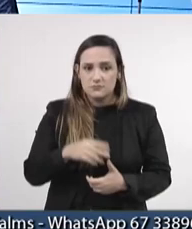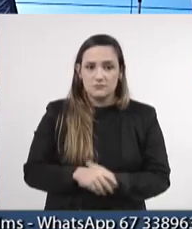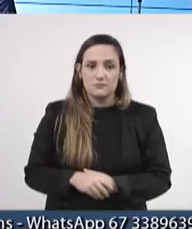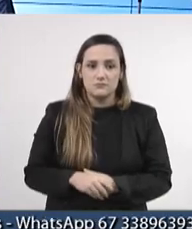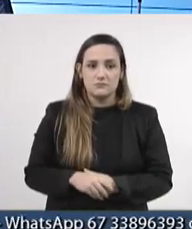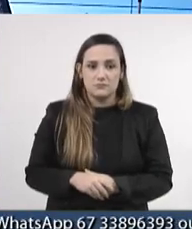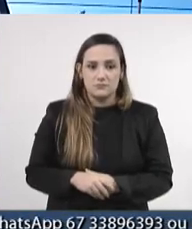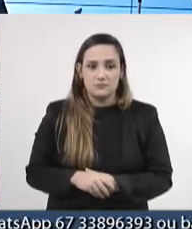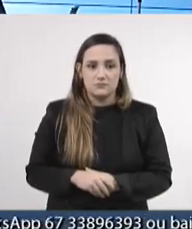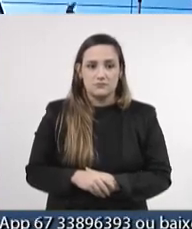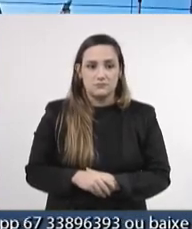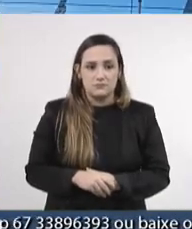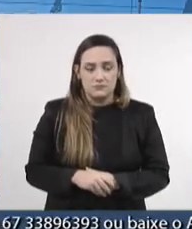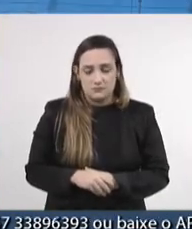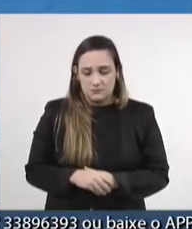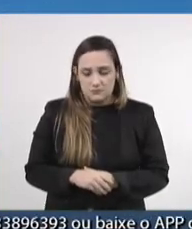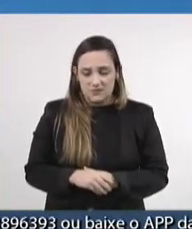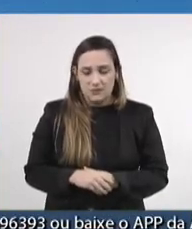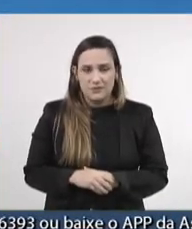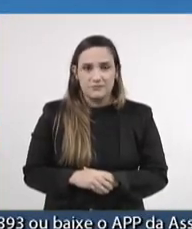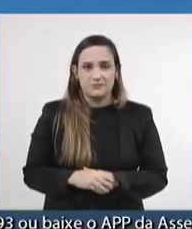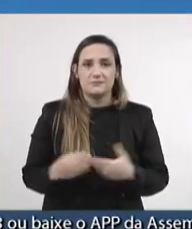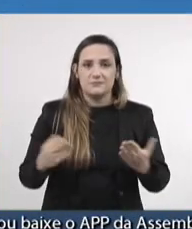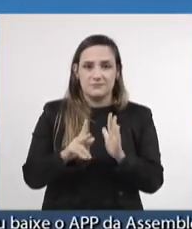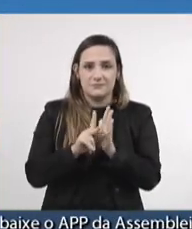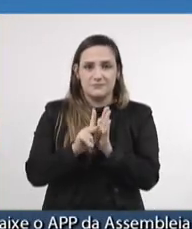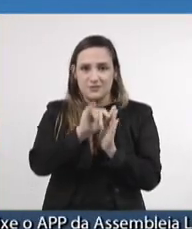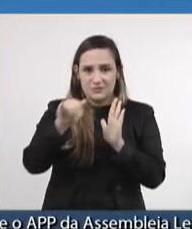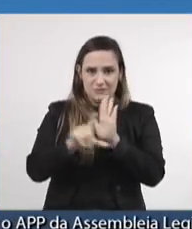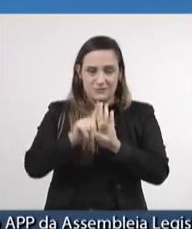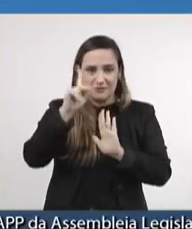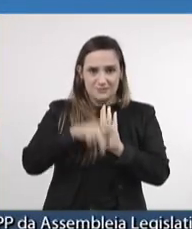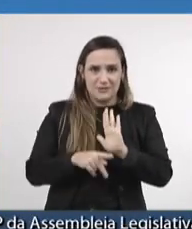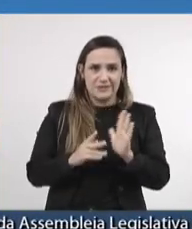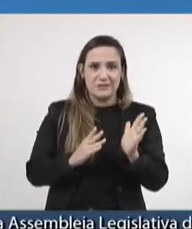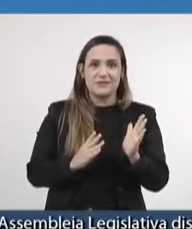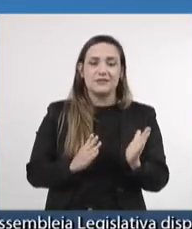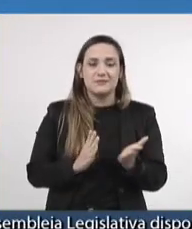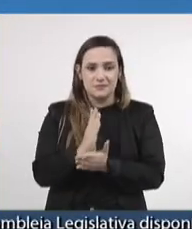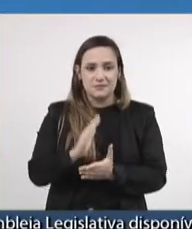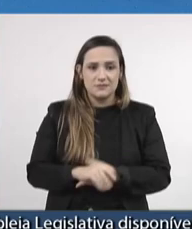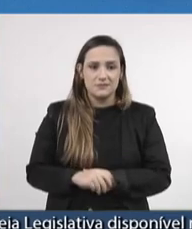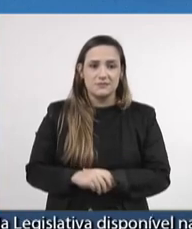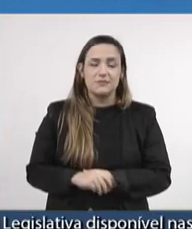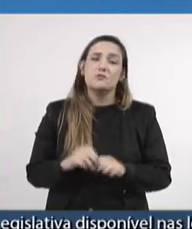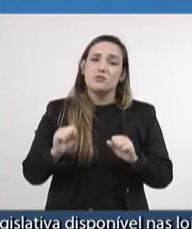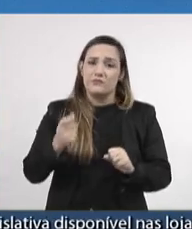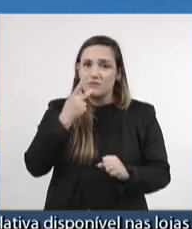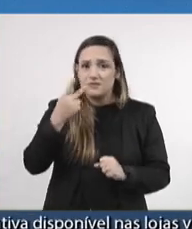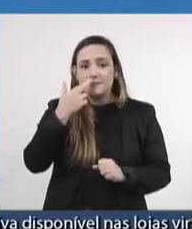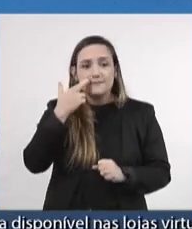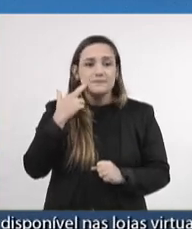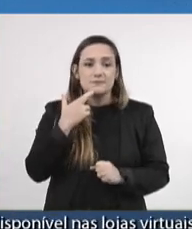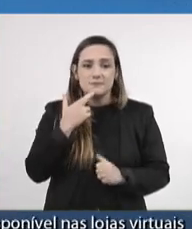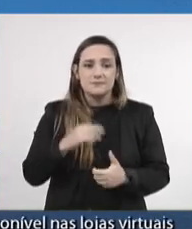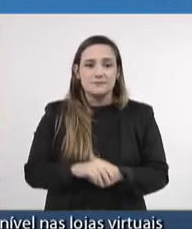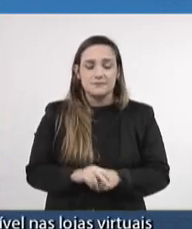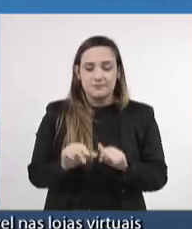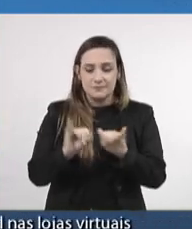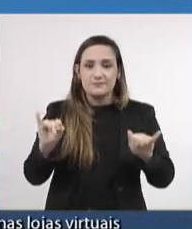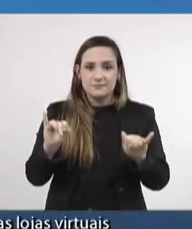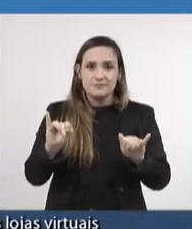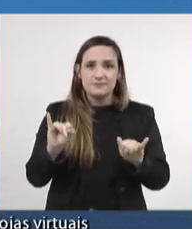Se caso esse projeto das fake news ser passado, eu acho que a gente pode encaixar o governador Eduardo Riedel em fake news